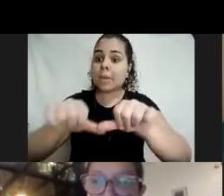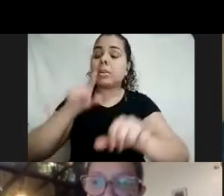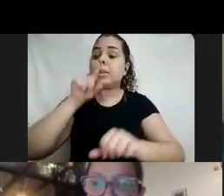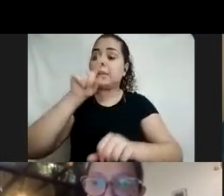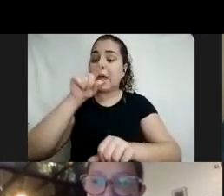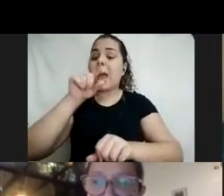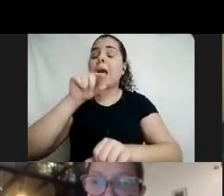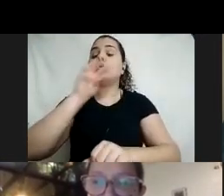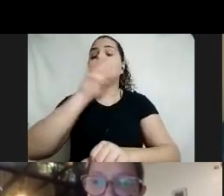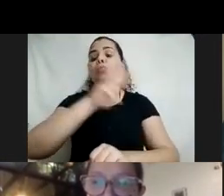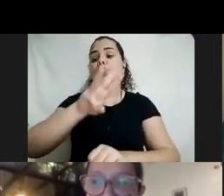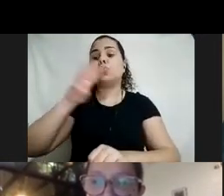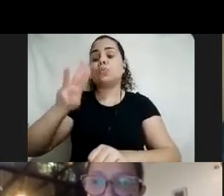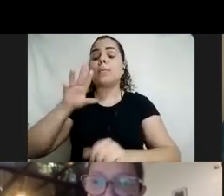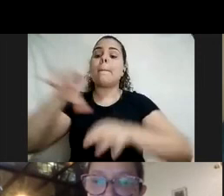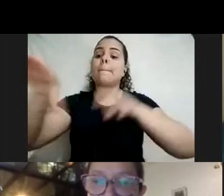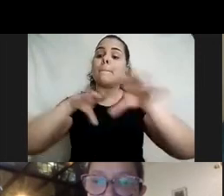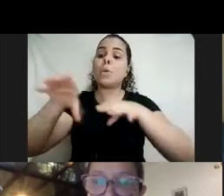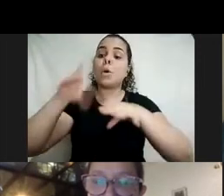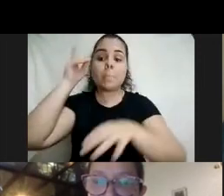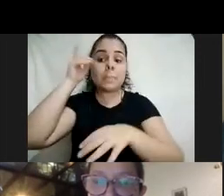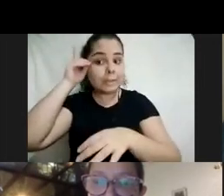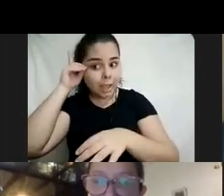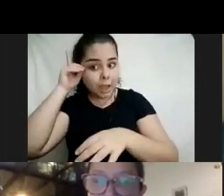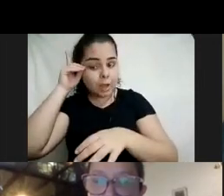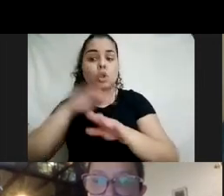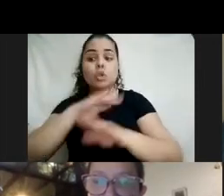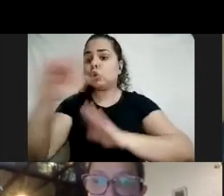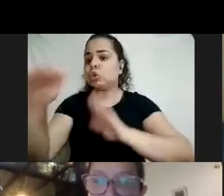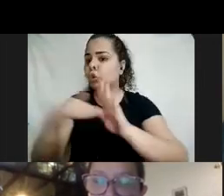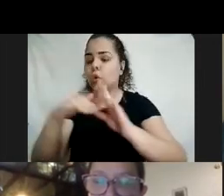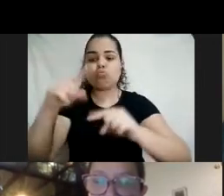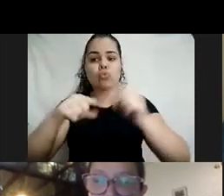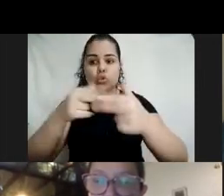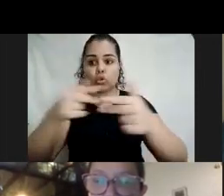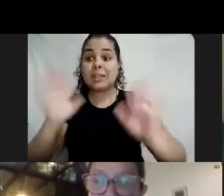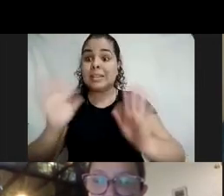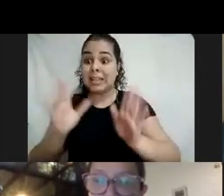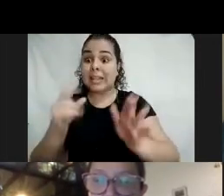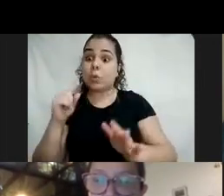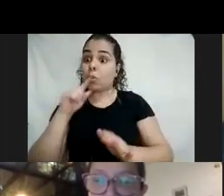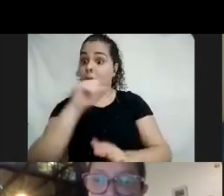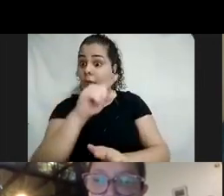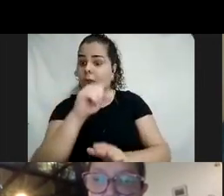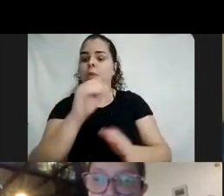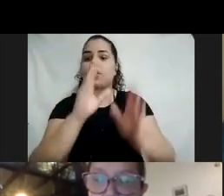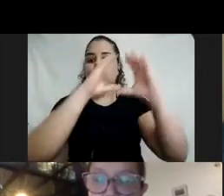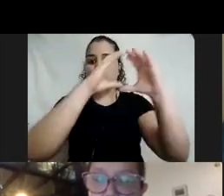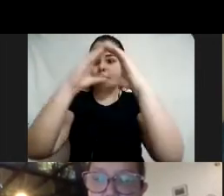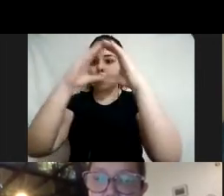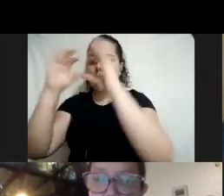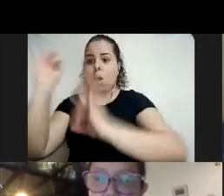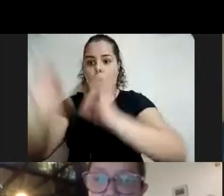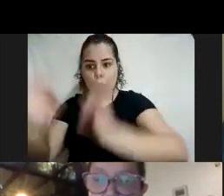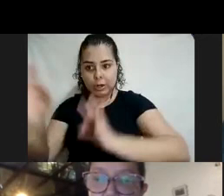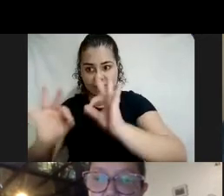Movimento Down. Tá certo. Então, todos esses materiais já estão lá, cada um dentro da sua categoria e a gente vai